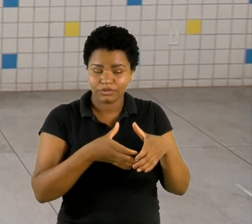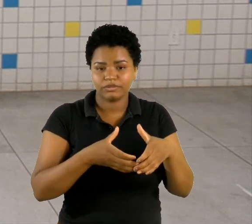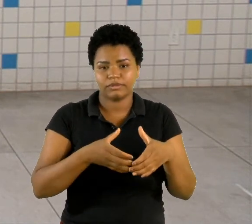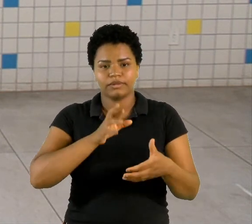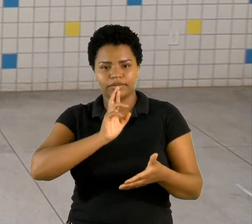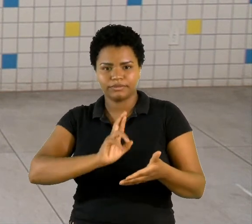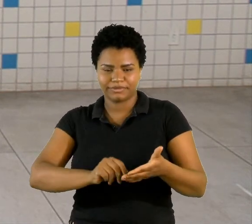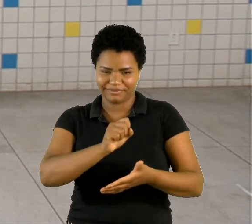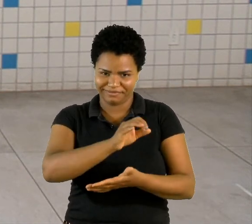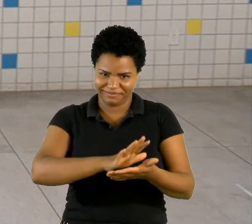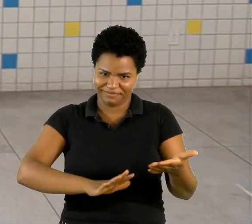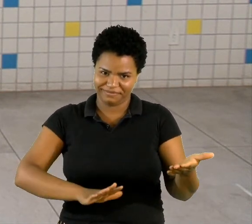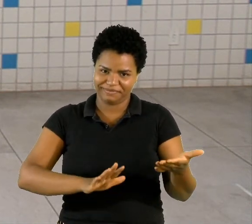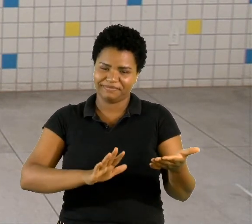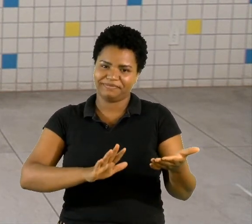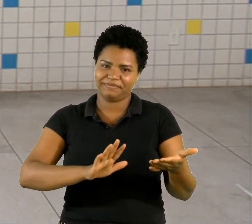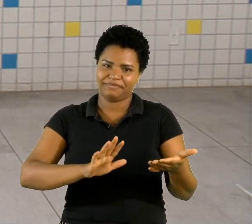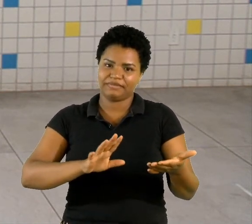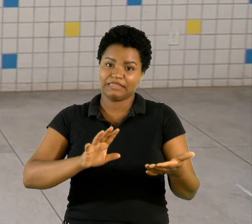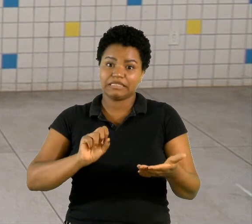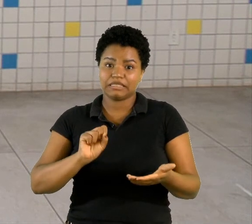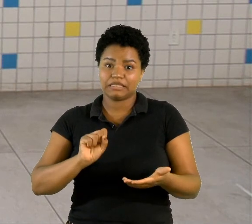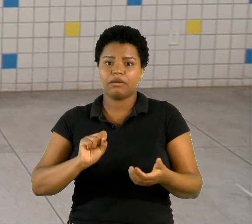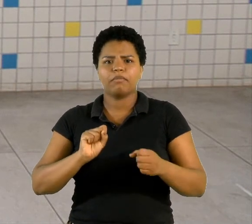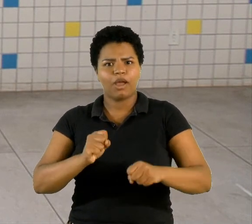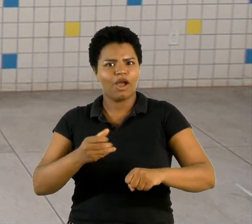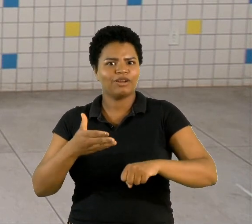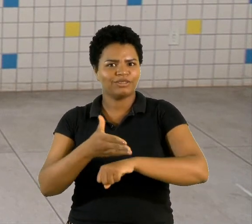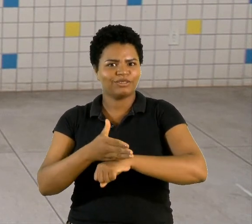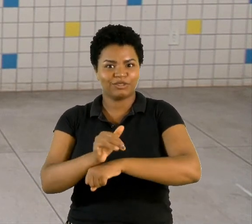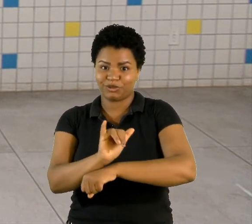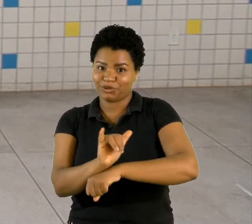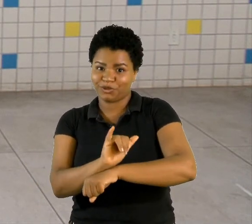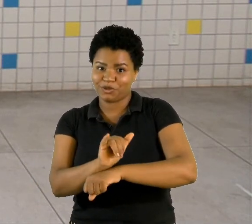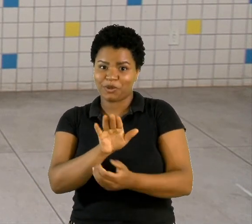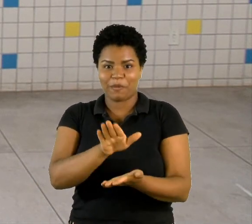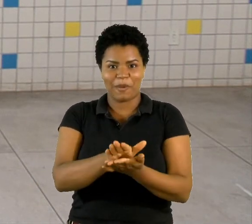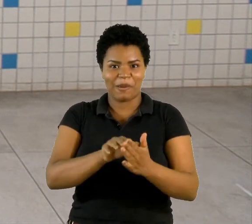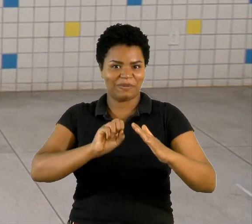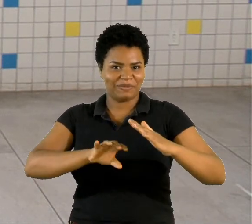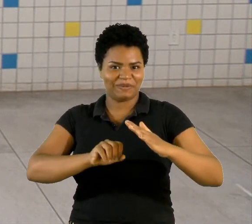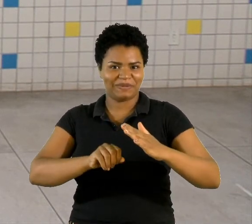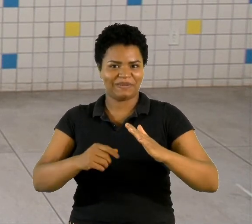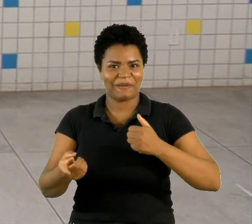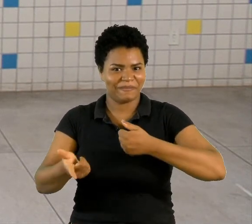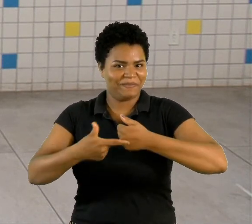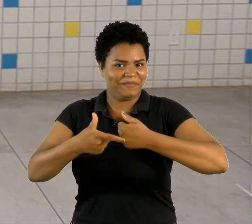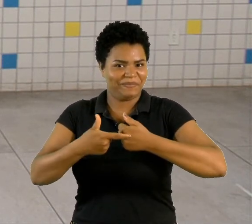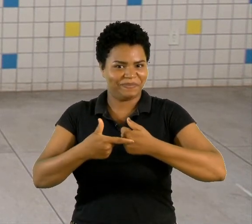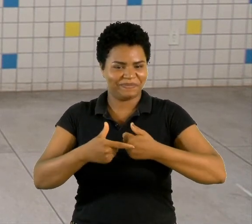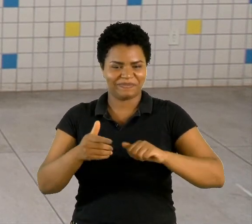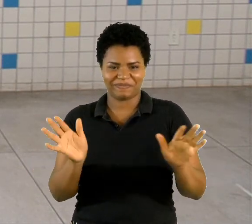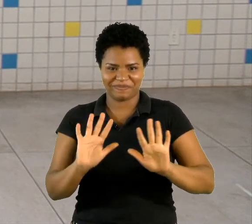suas atividades e quando acessar o YouTube Palmas Homeschool, deixe seu joinha. Valeu, tchau!